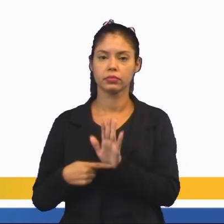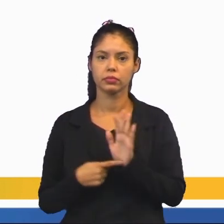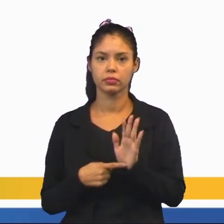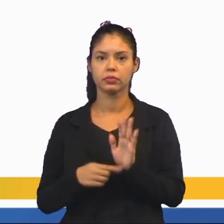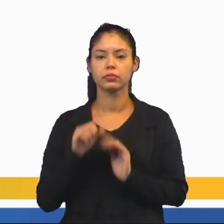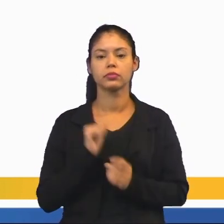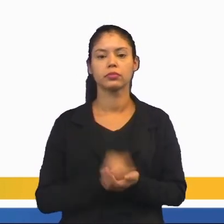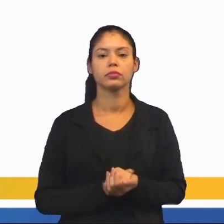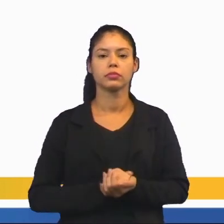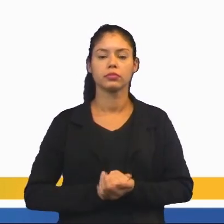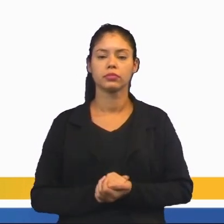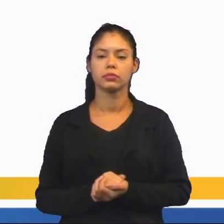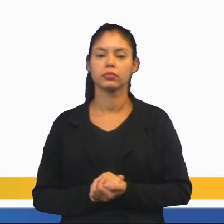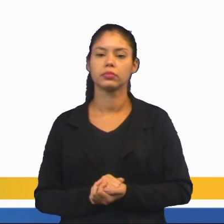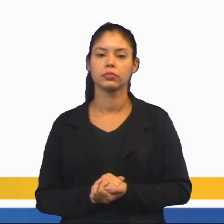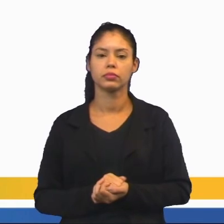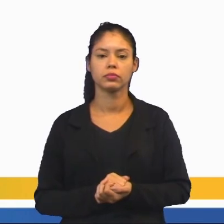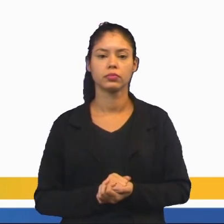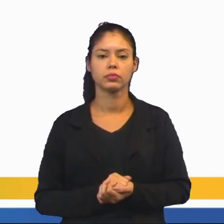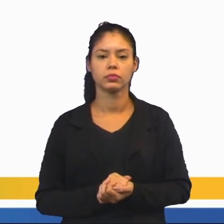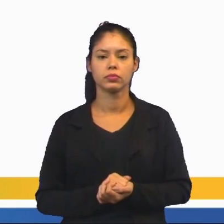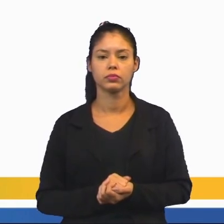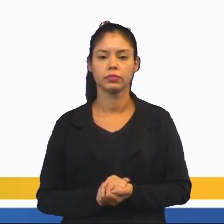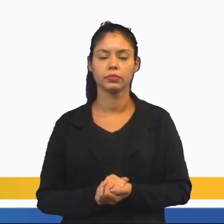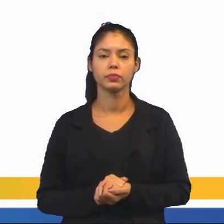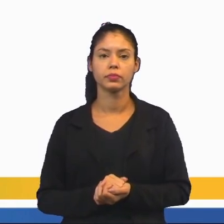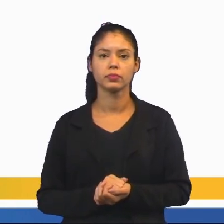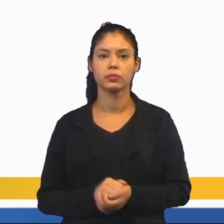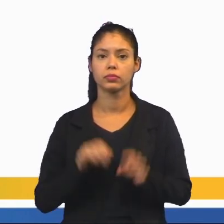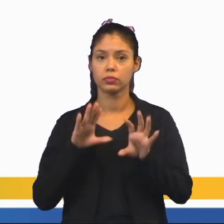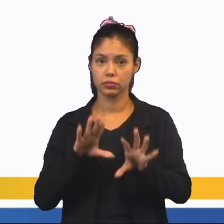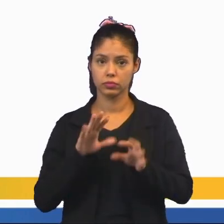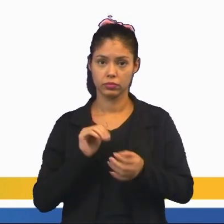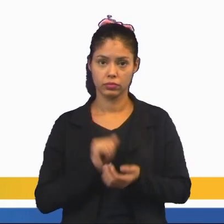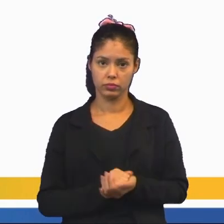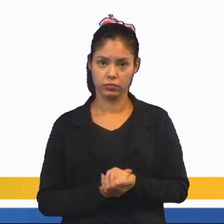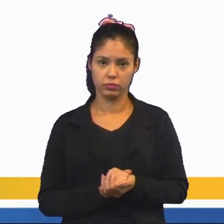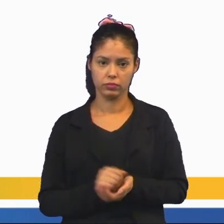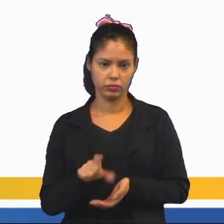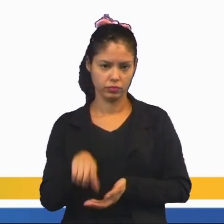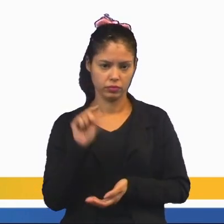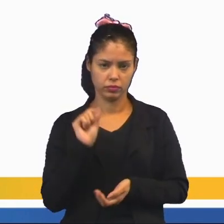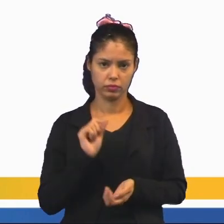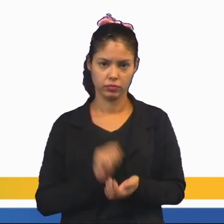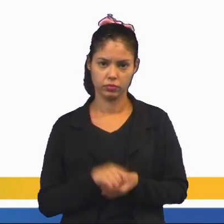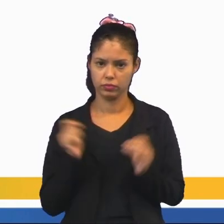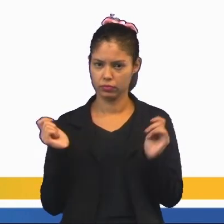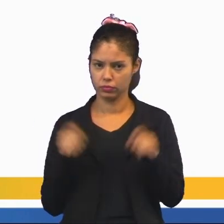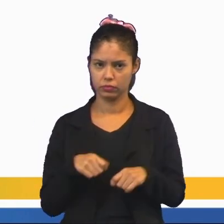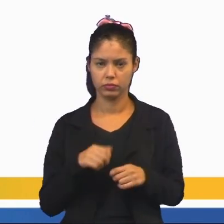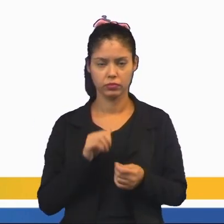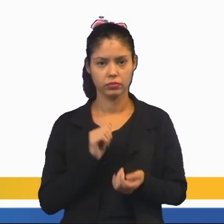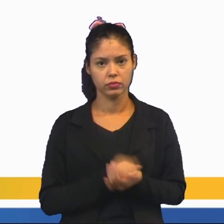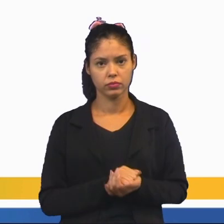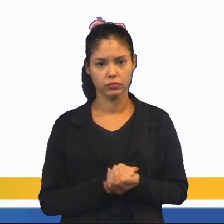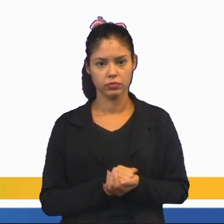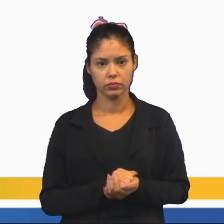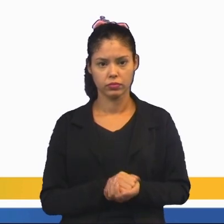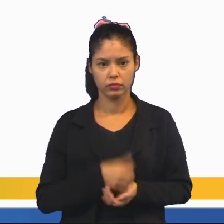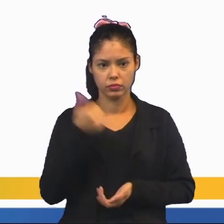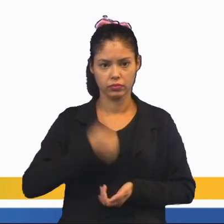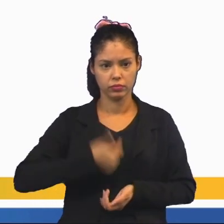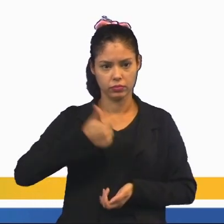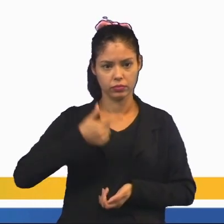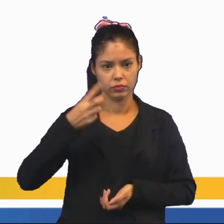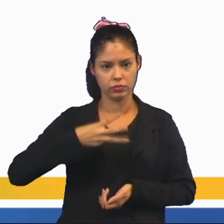solução poderá ser representada da seguinte forma. Então, aqui, ó, há chances de possibilidade que aparecem no primeiro, segundo e